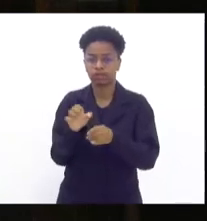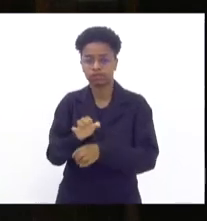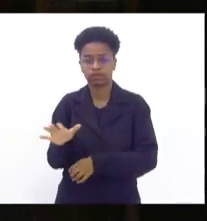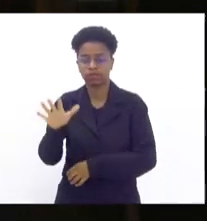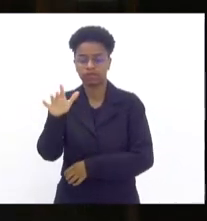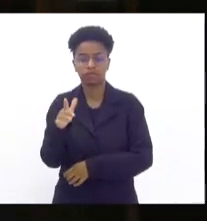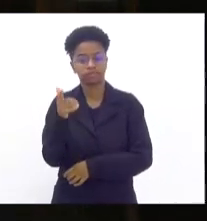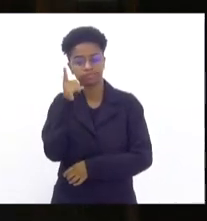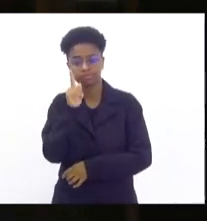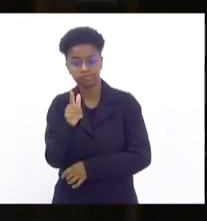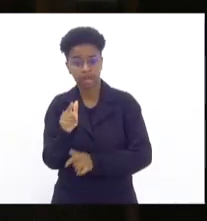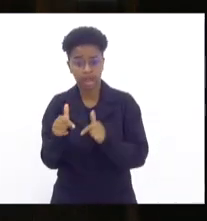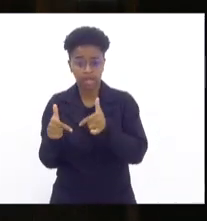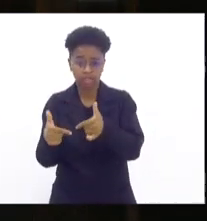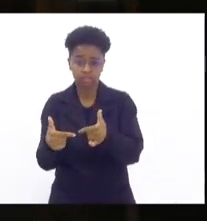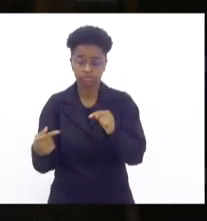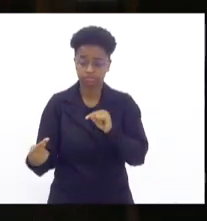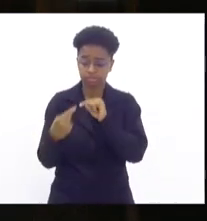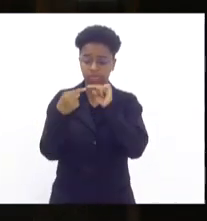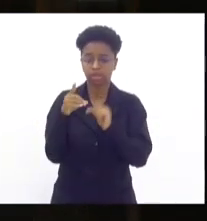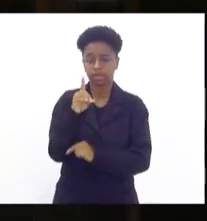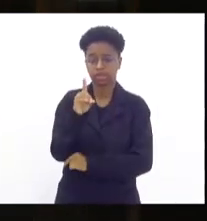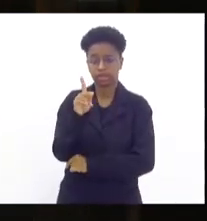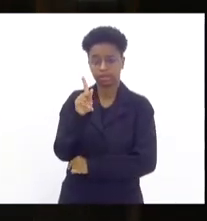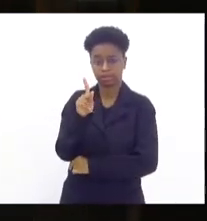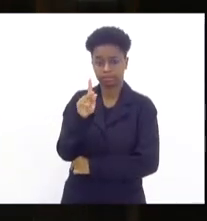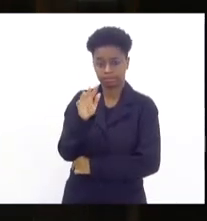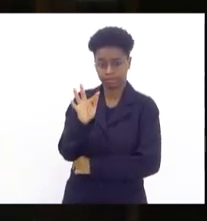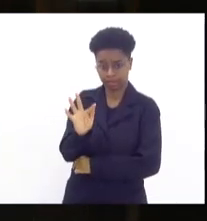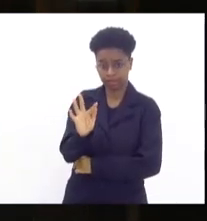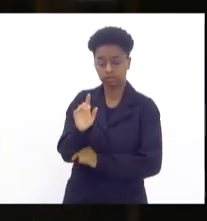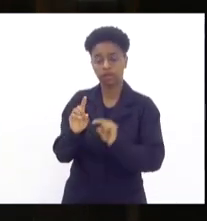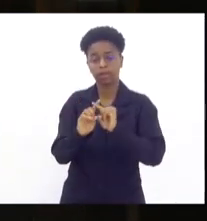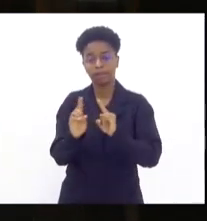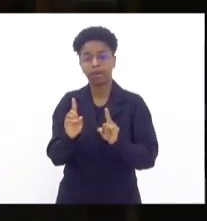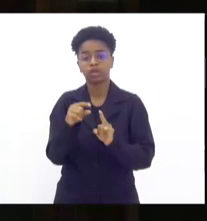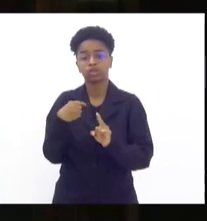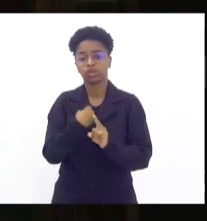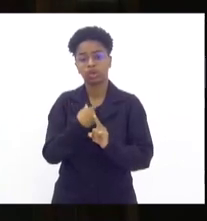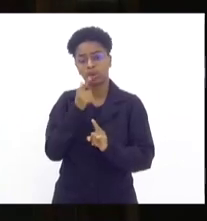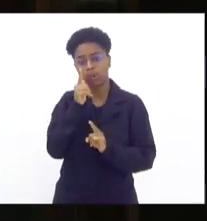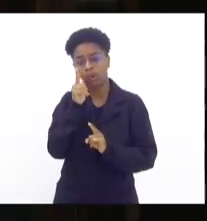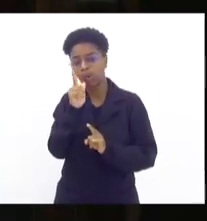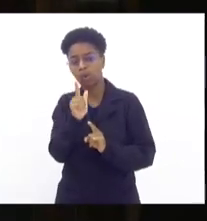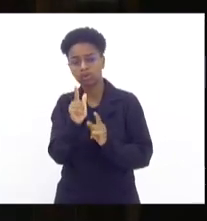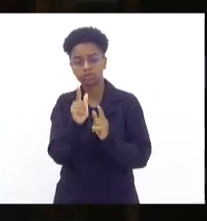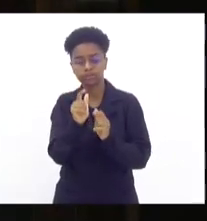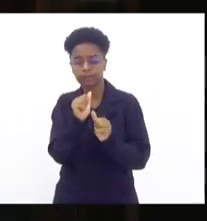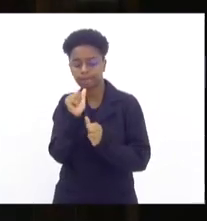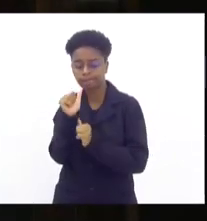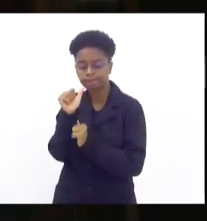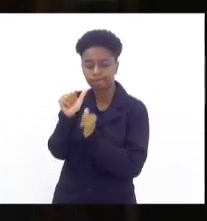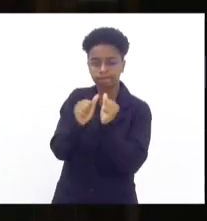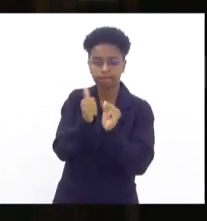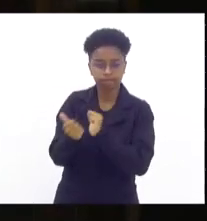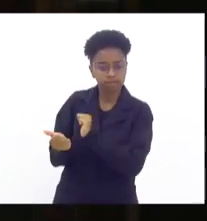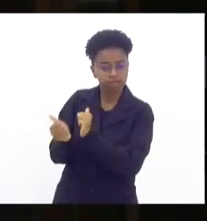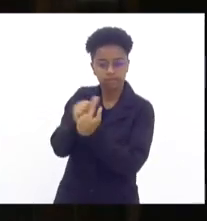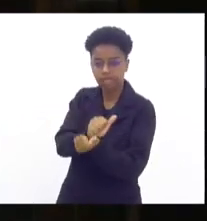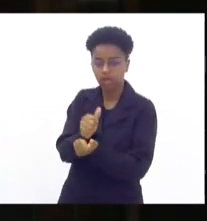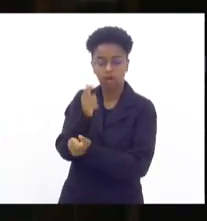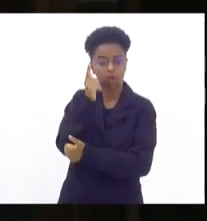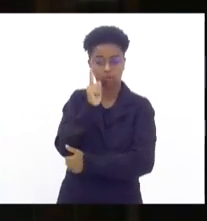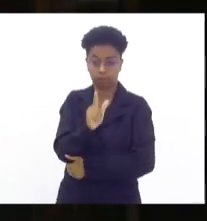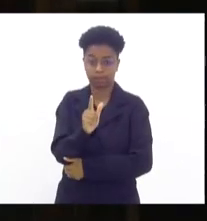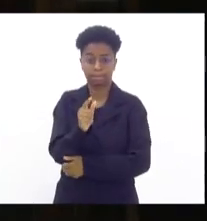cumprir em relação à DPF, mas, de um limão, gente vai fazer uma limonada. A gente tem que fazer essa limonada,